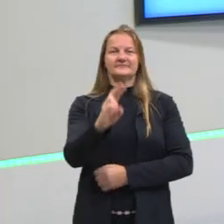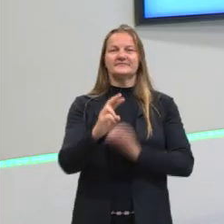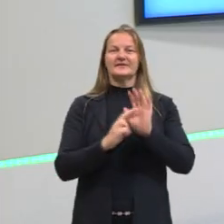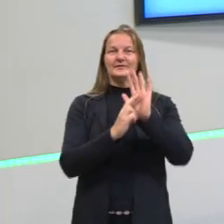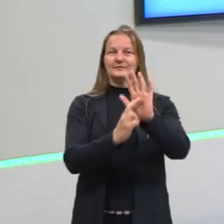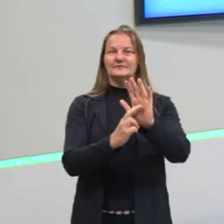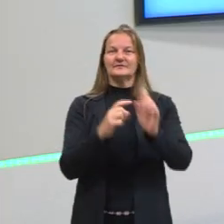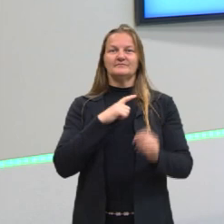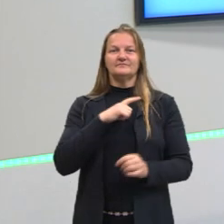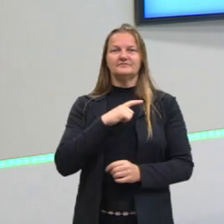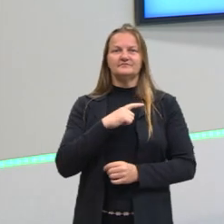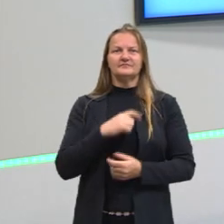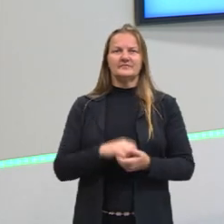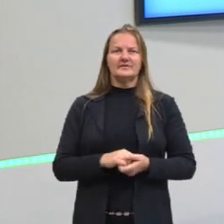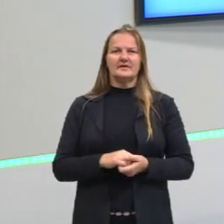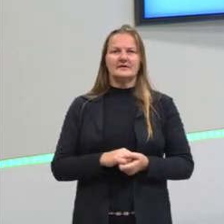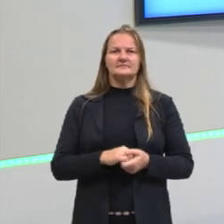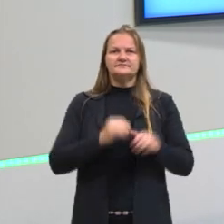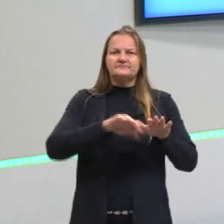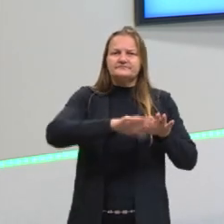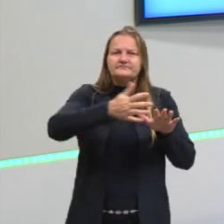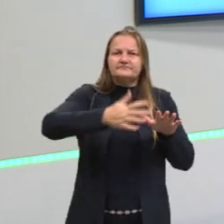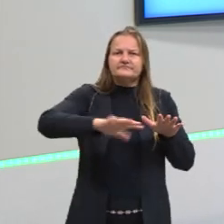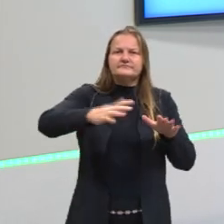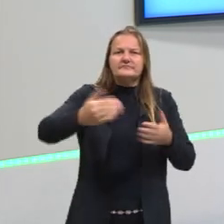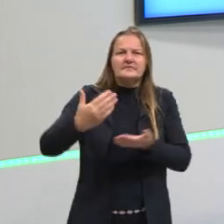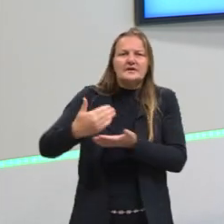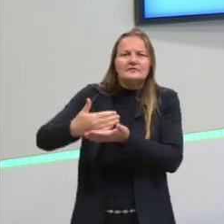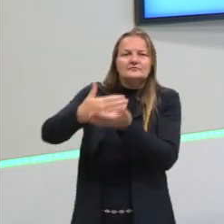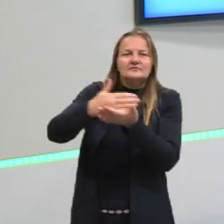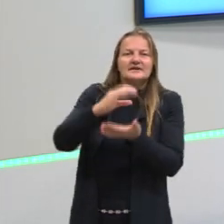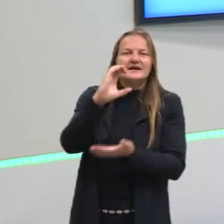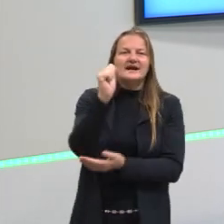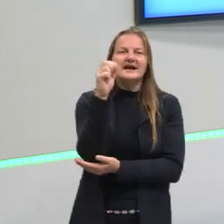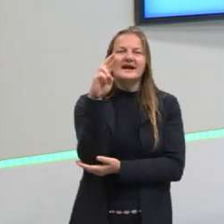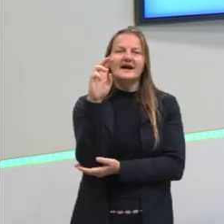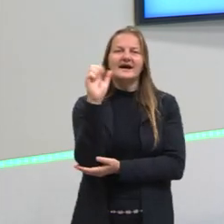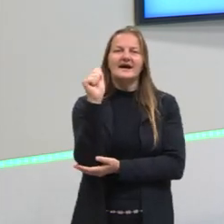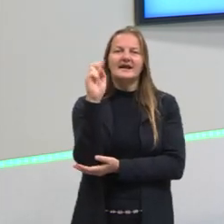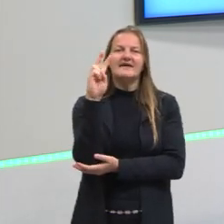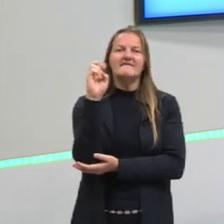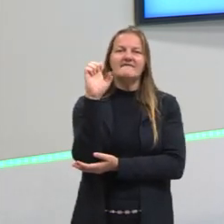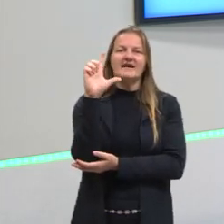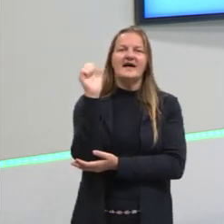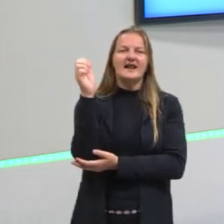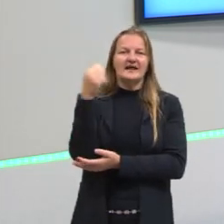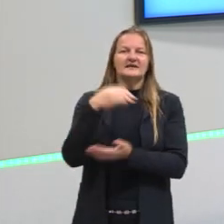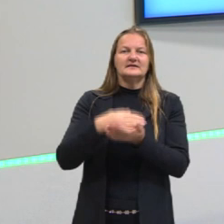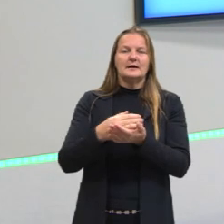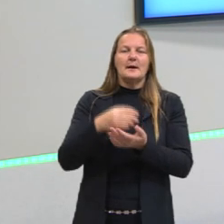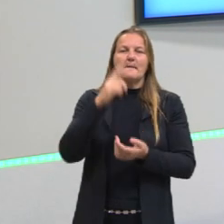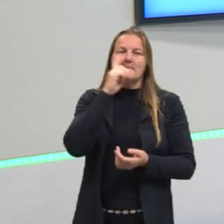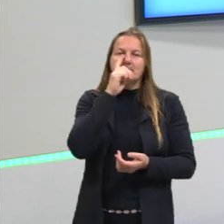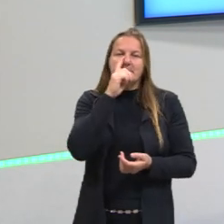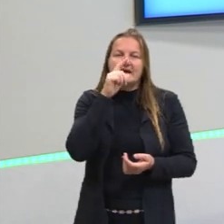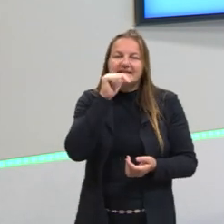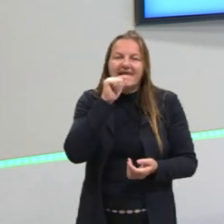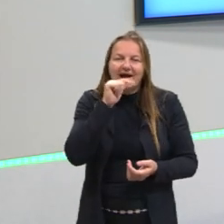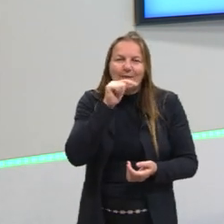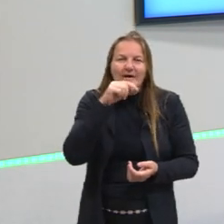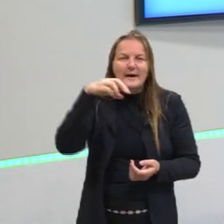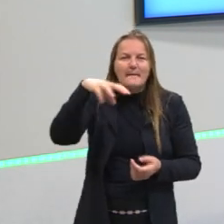filo são as anêmonas do mar, caravelas, as famosas medusas, né? As mães d'água, que